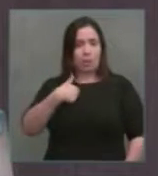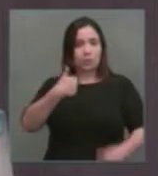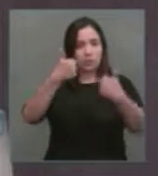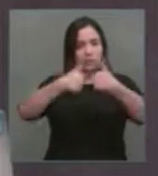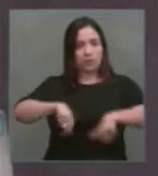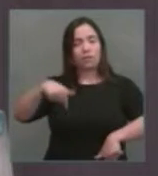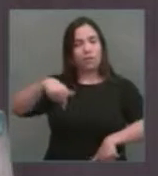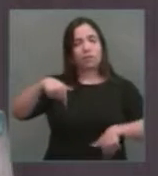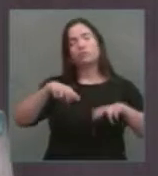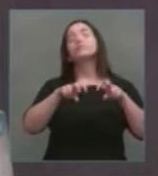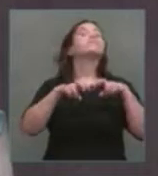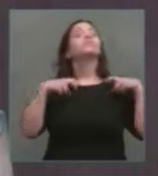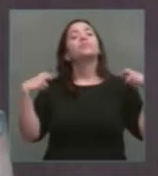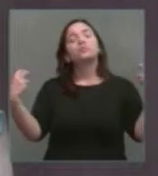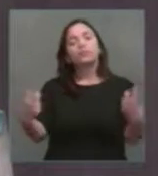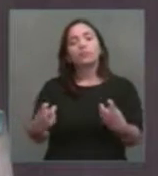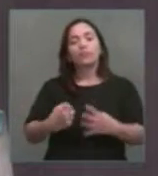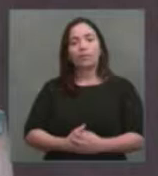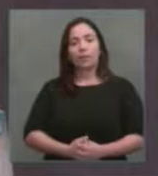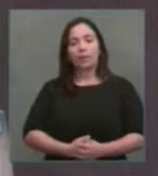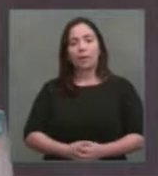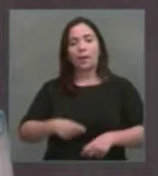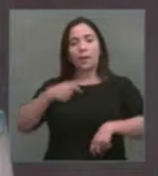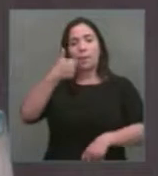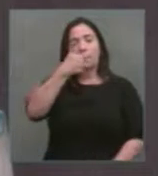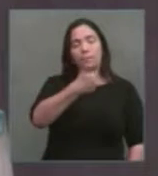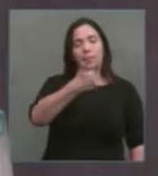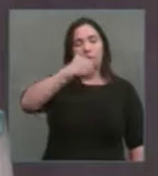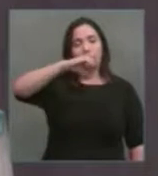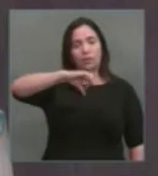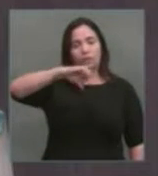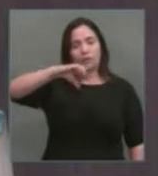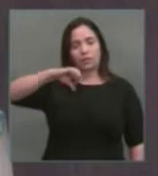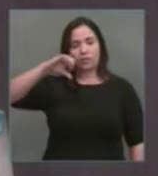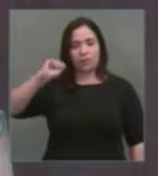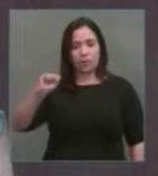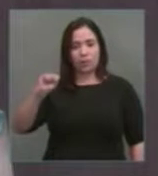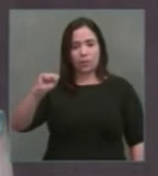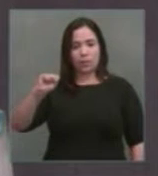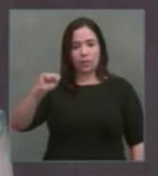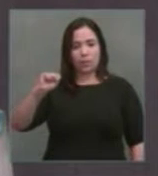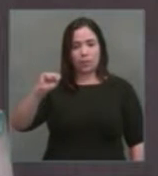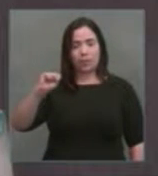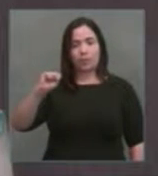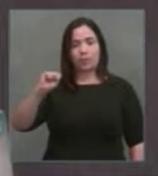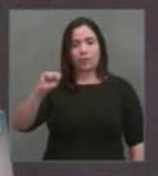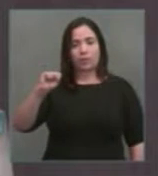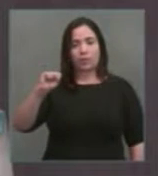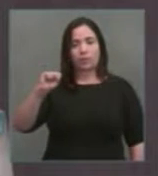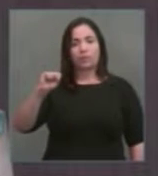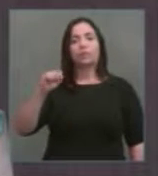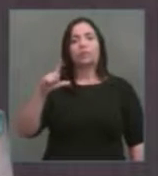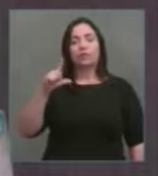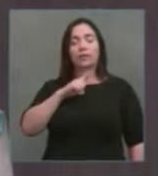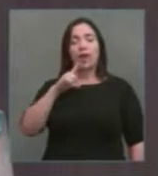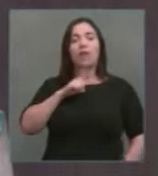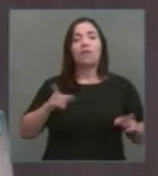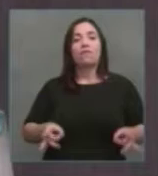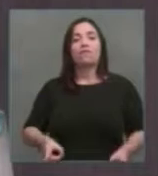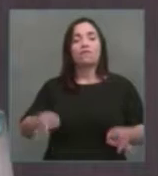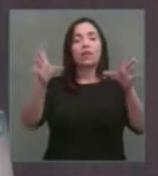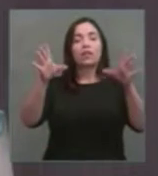em 1998, quando foi privatizada a Coelze.